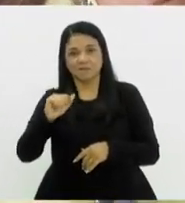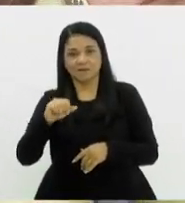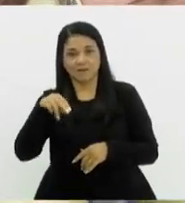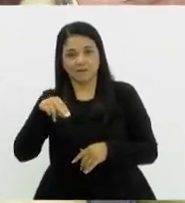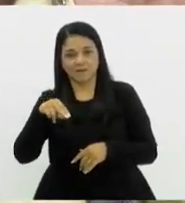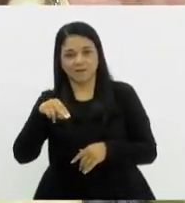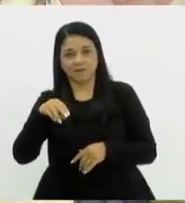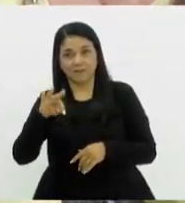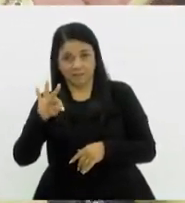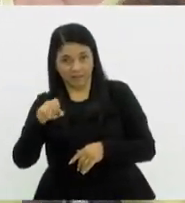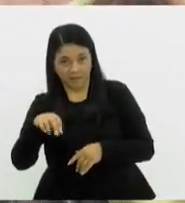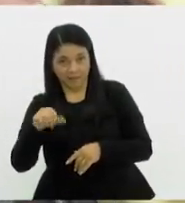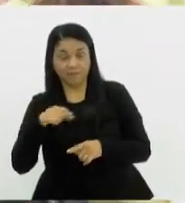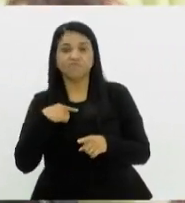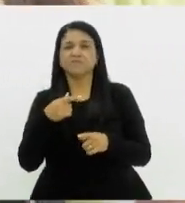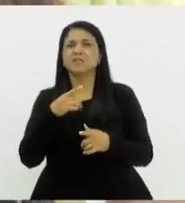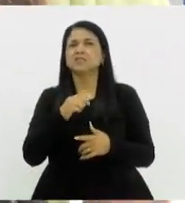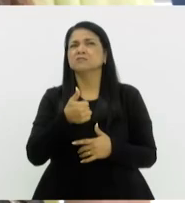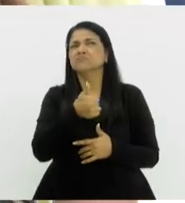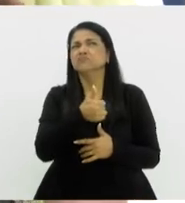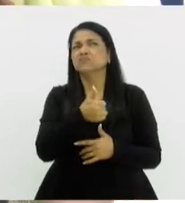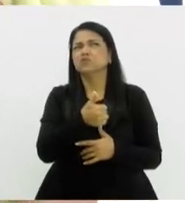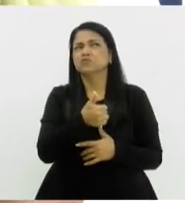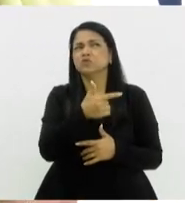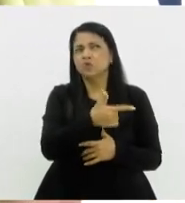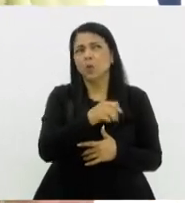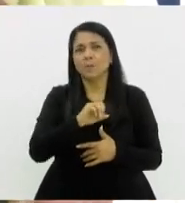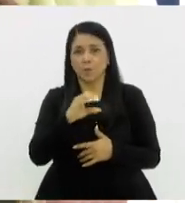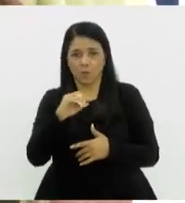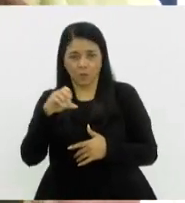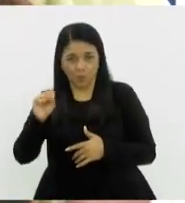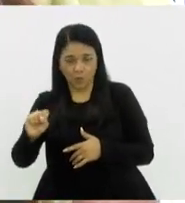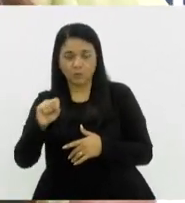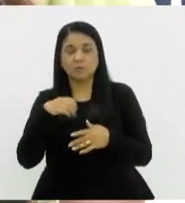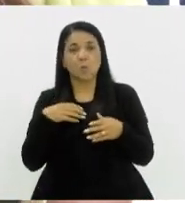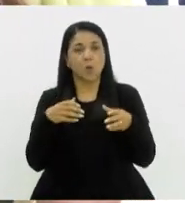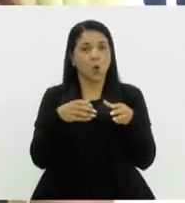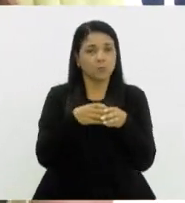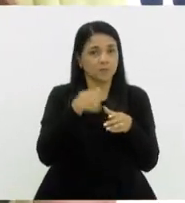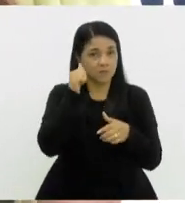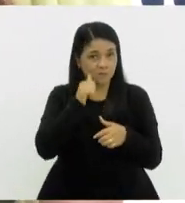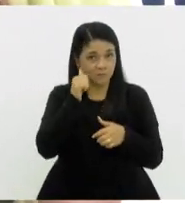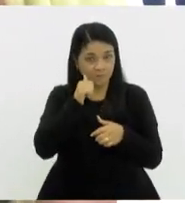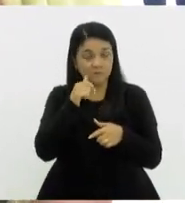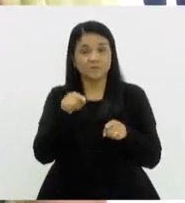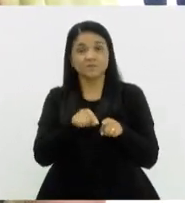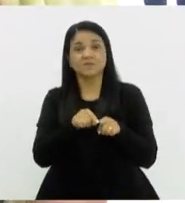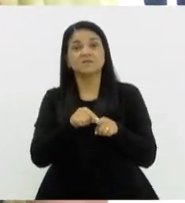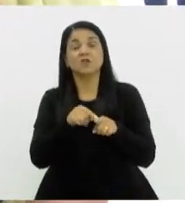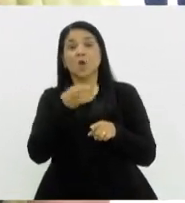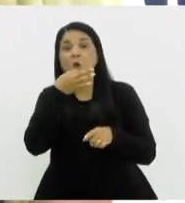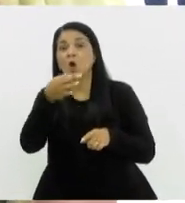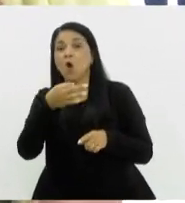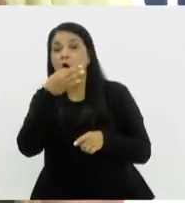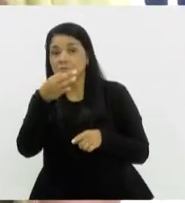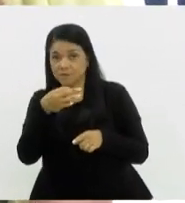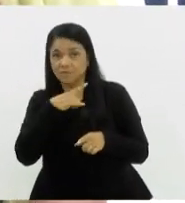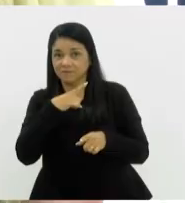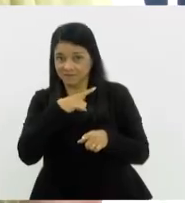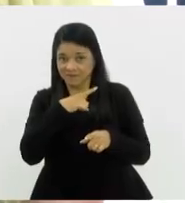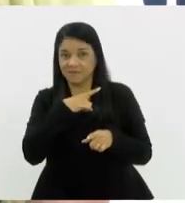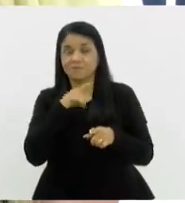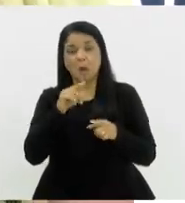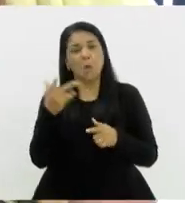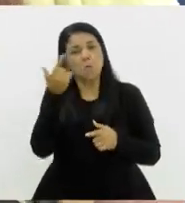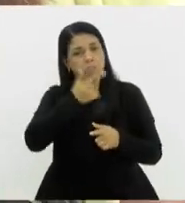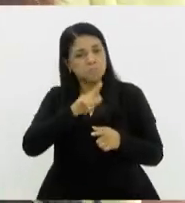desde 2008 a empresa tem um grupo de mulheres que faz parte do Comitê de Diversidade. E a opinião dessas mulheres foi importante também para a conquista desse